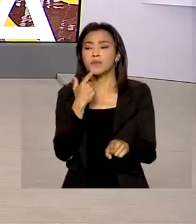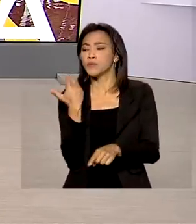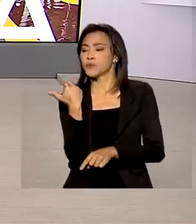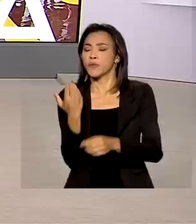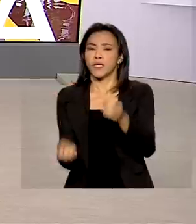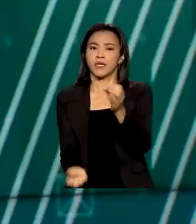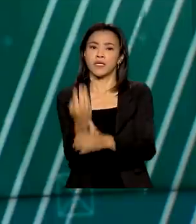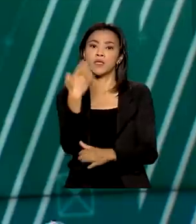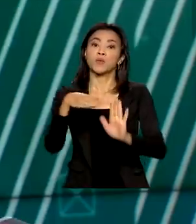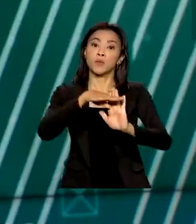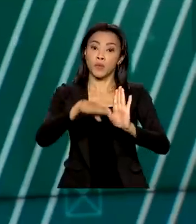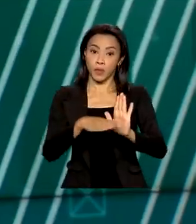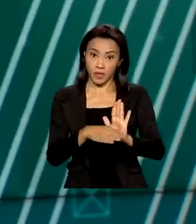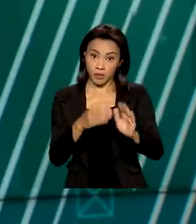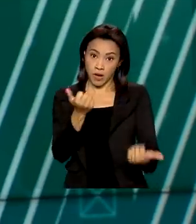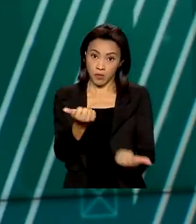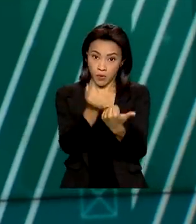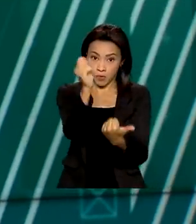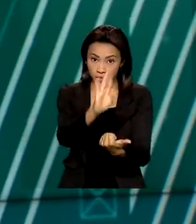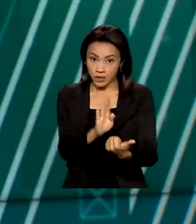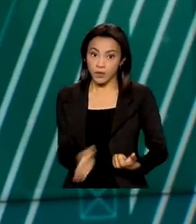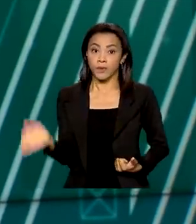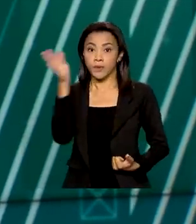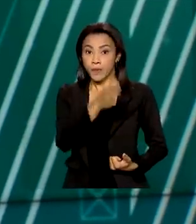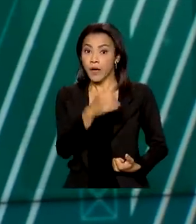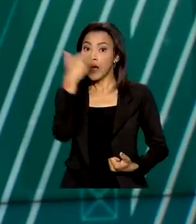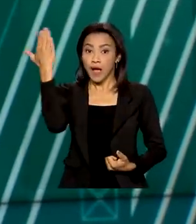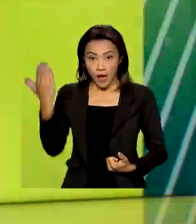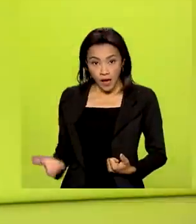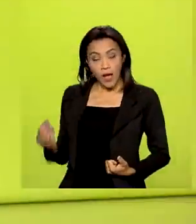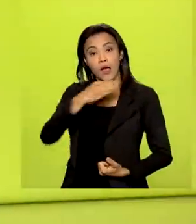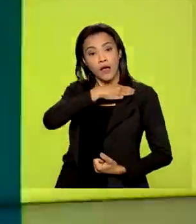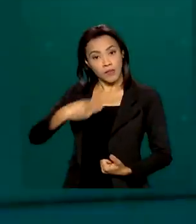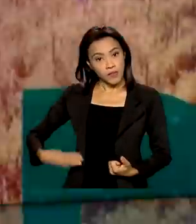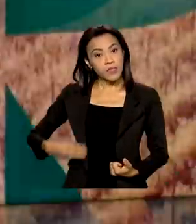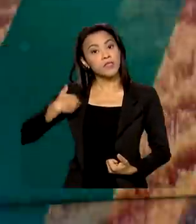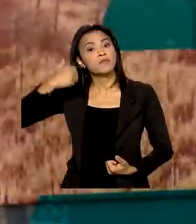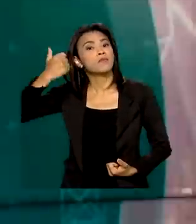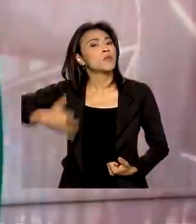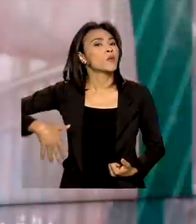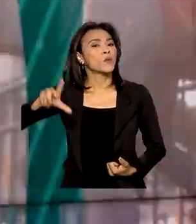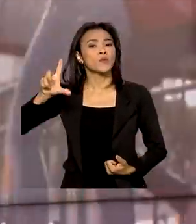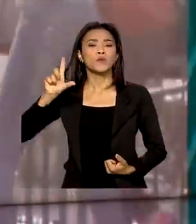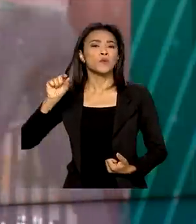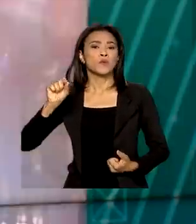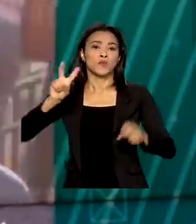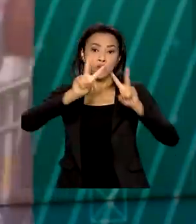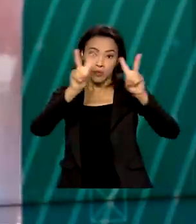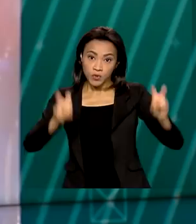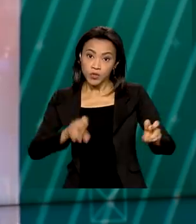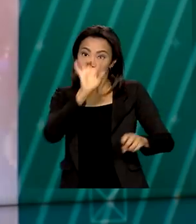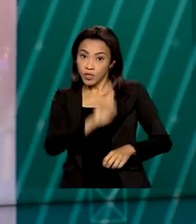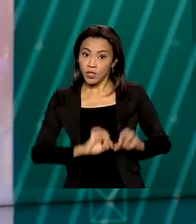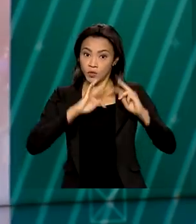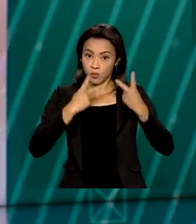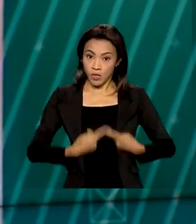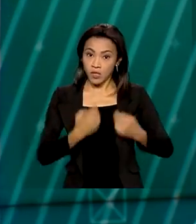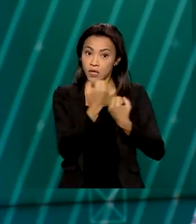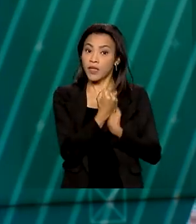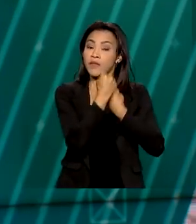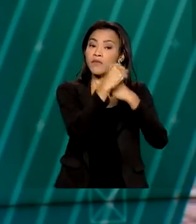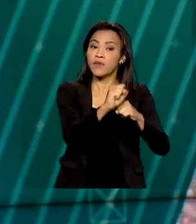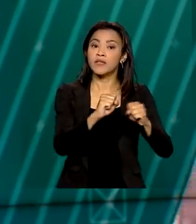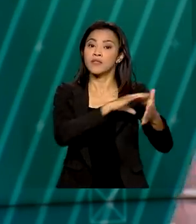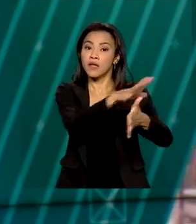Auxílio Brasil. A ministra ainda citou a criação do Sistema Integrado de Direitos Humanos, a defesa da Amazônia e dos